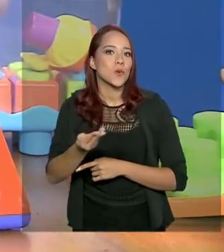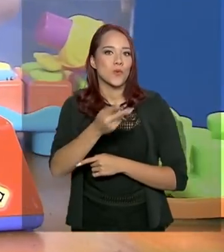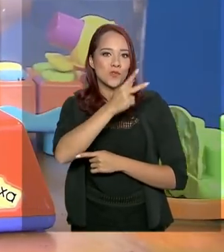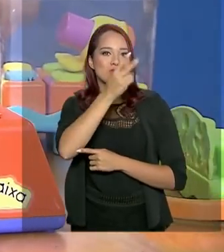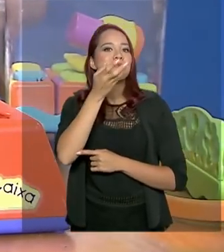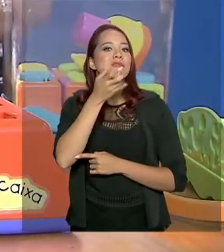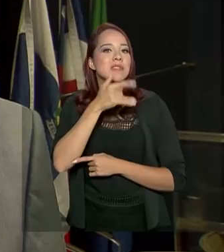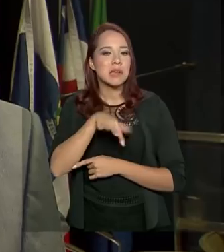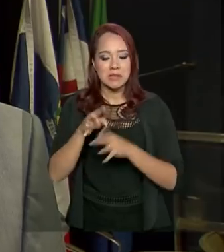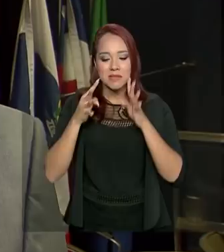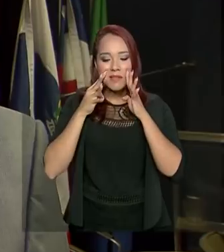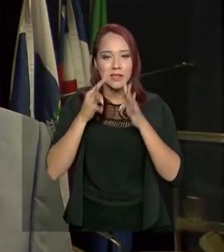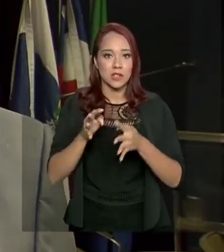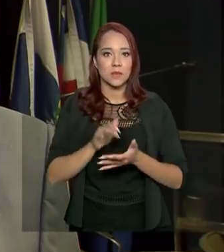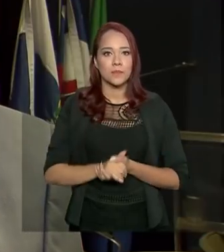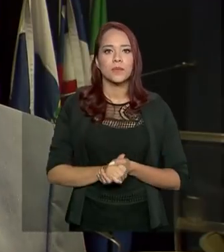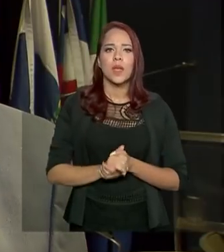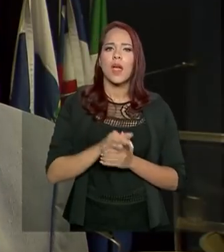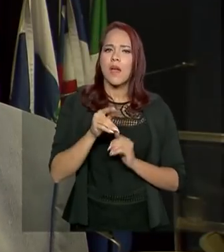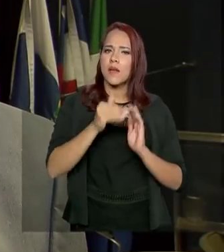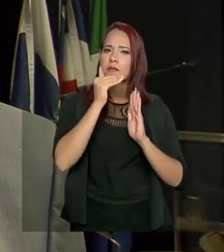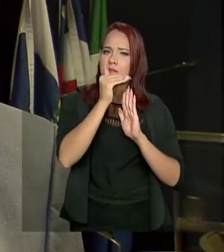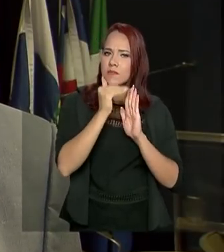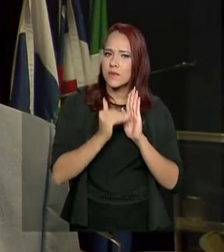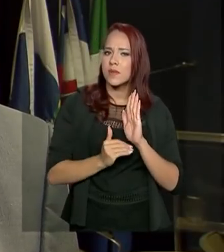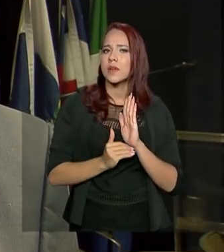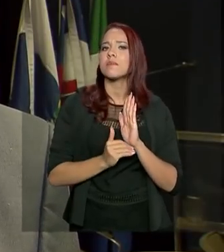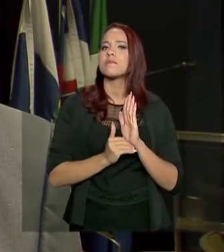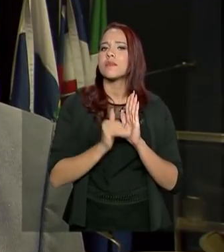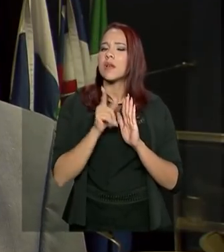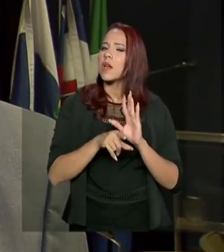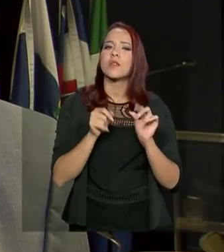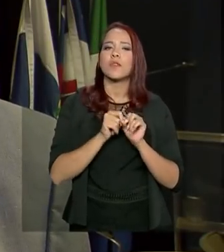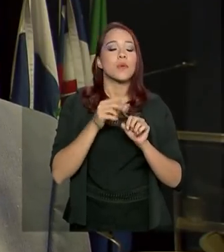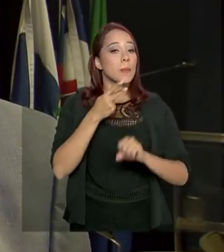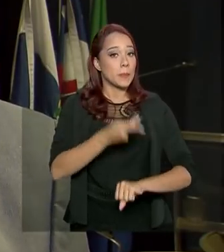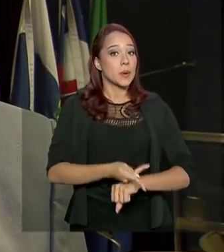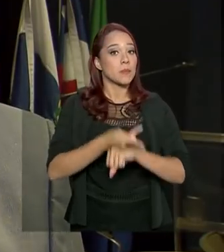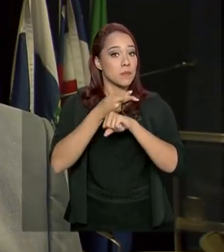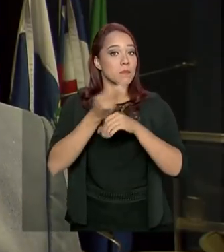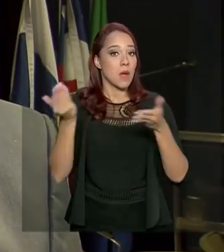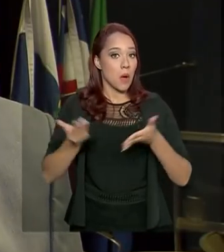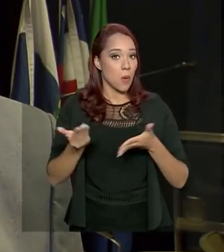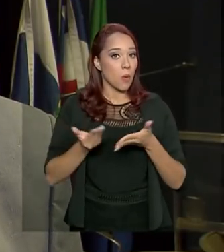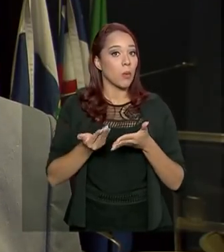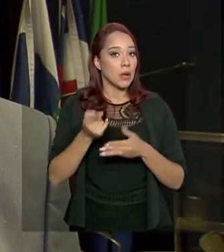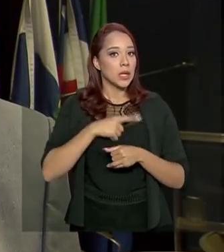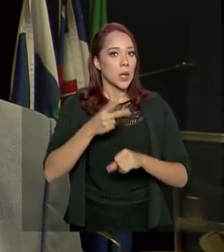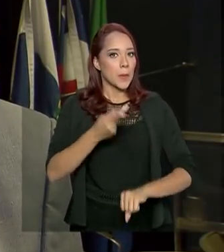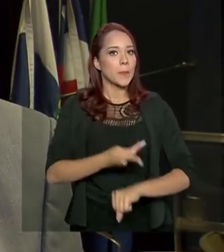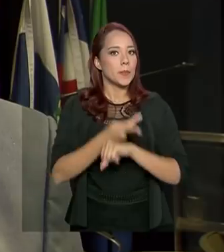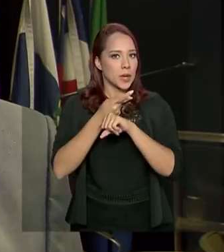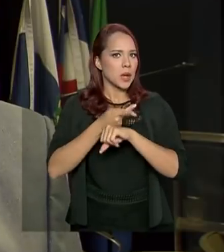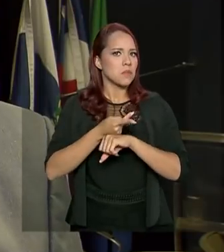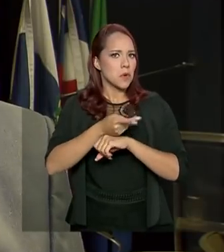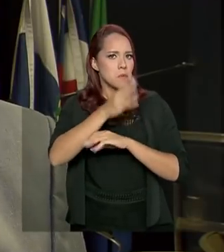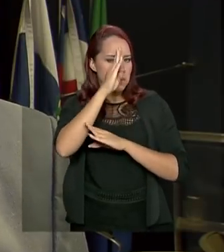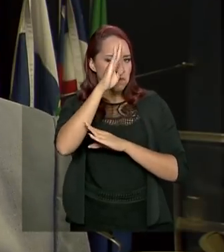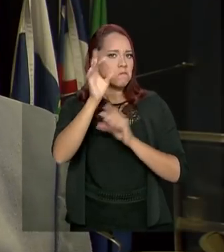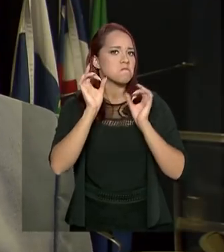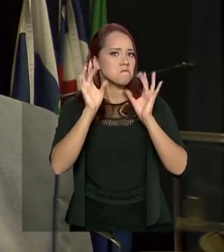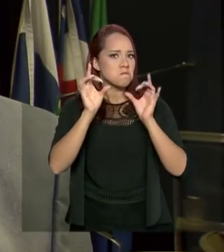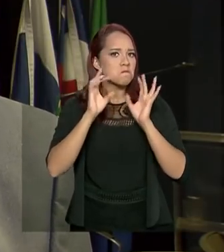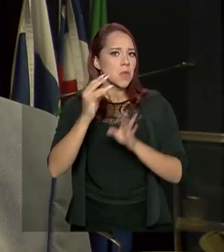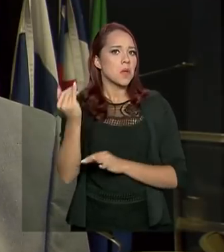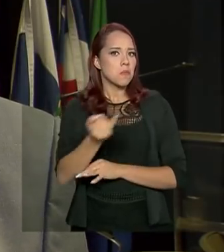atendidas. Esse programa foi premiado agora com o prêmio do Wise Awards, que é o prêmio